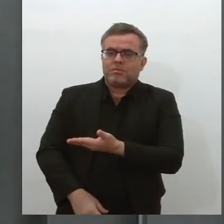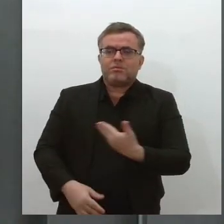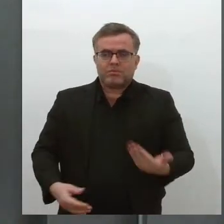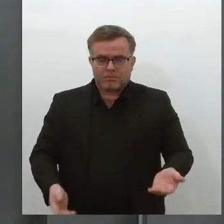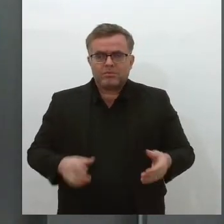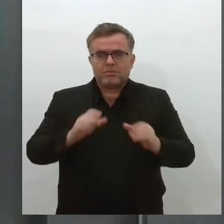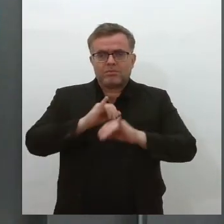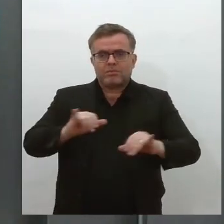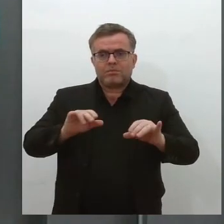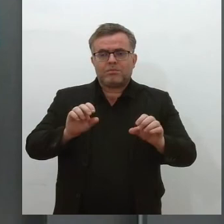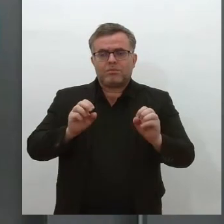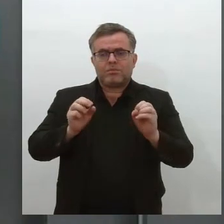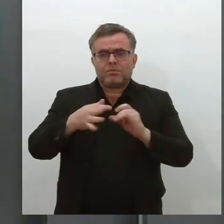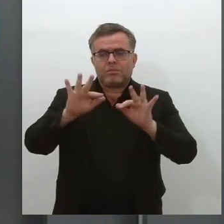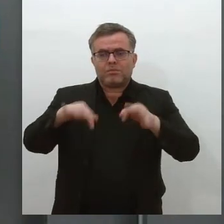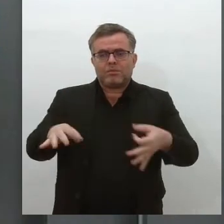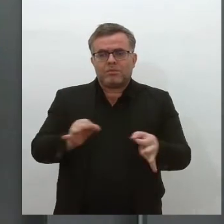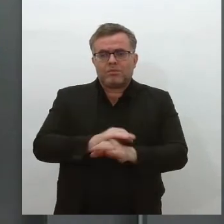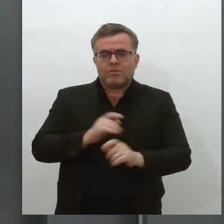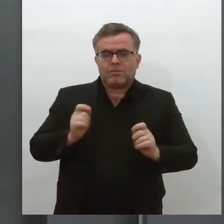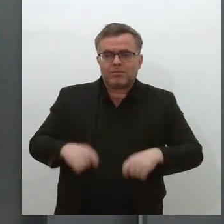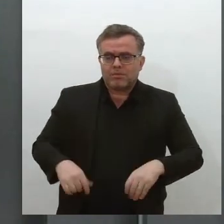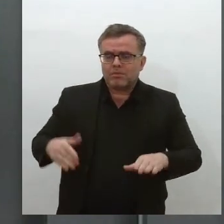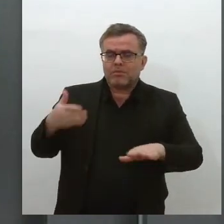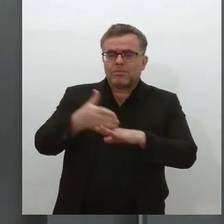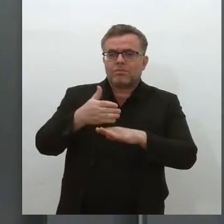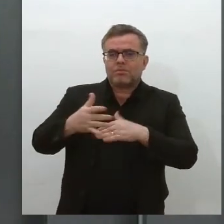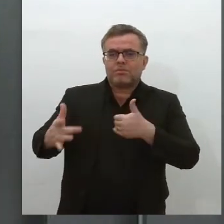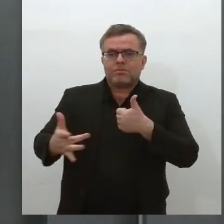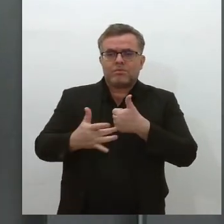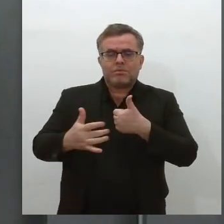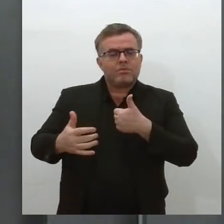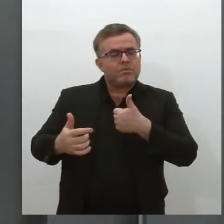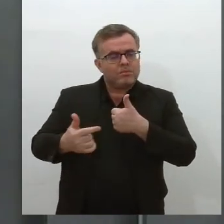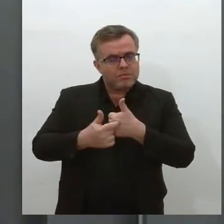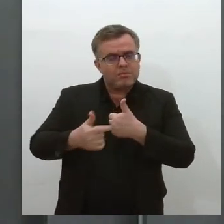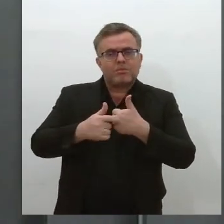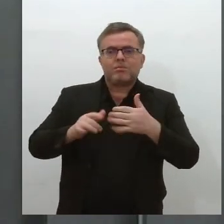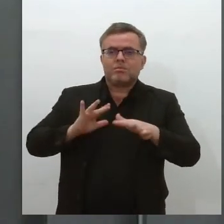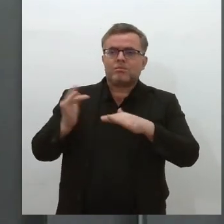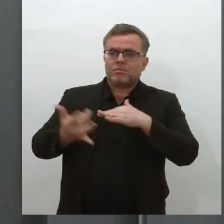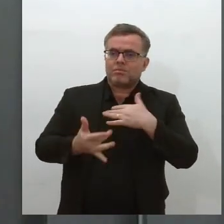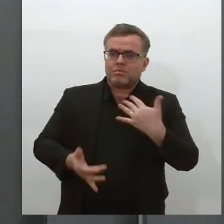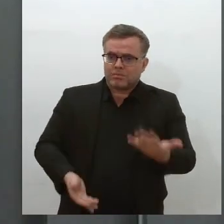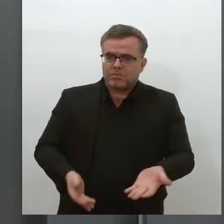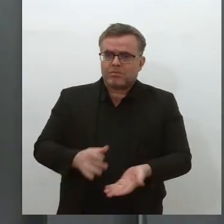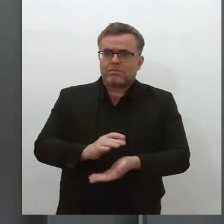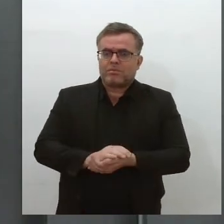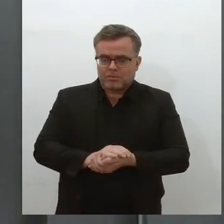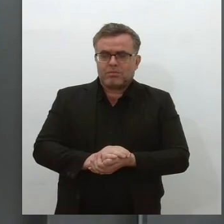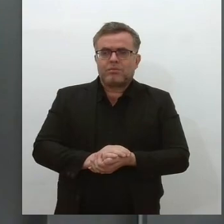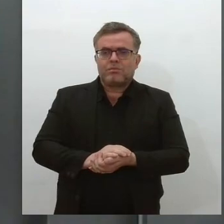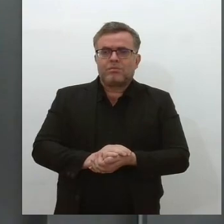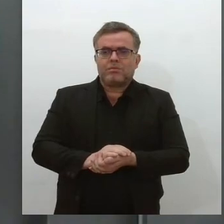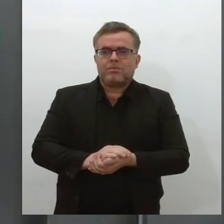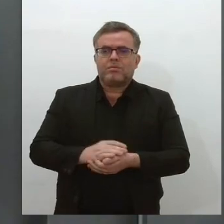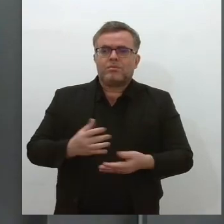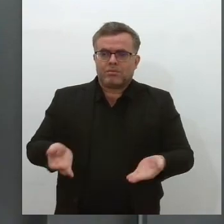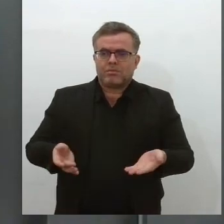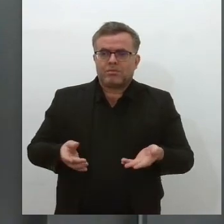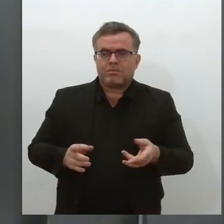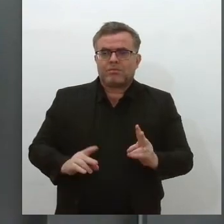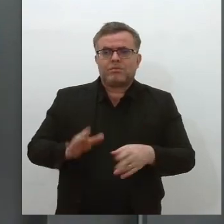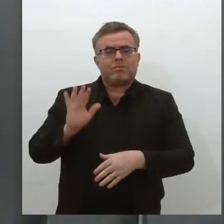redes sociais, no Face e no Instagram pelo arroba TV Alese 5.2. No Twitter, arroba TV Alese e até o nosso próximo